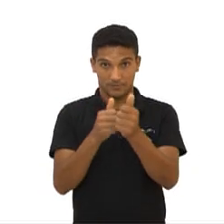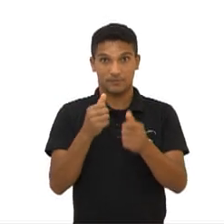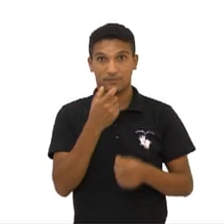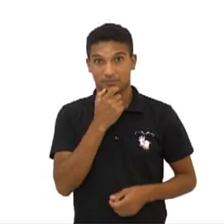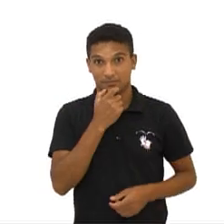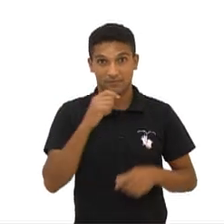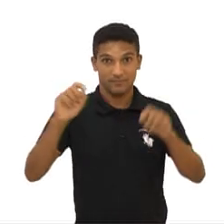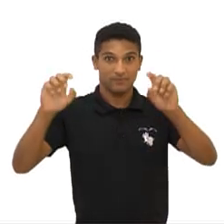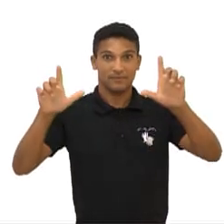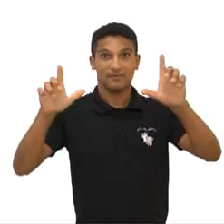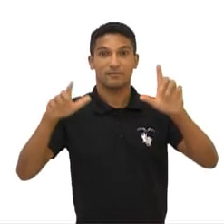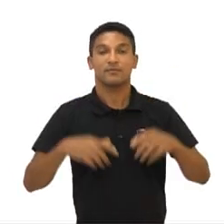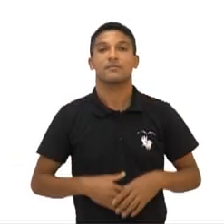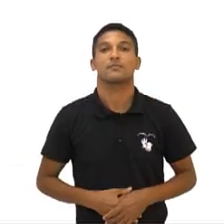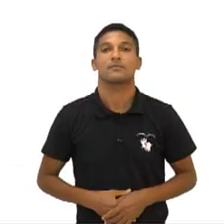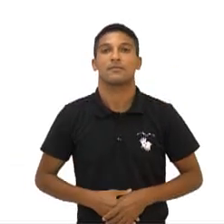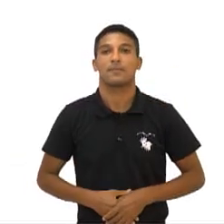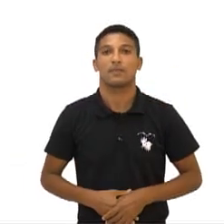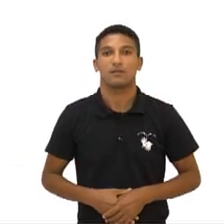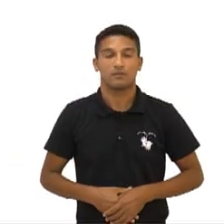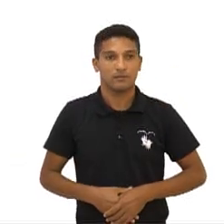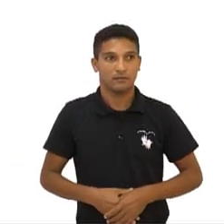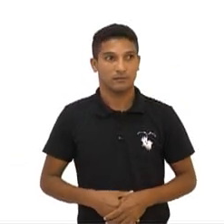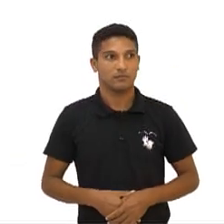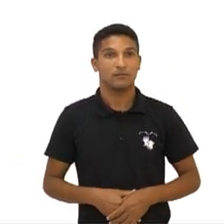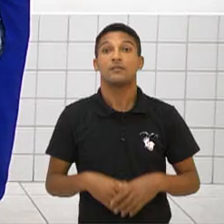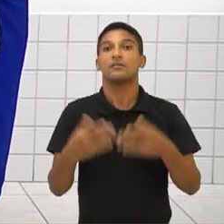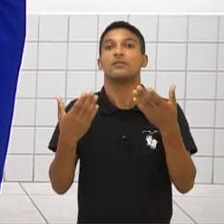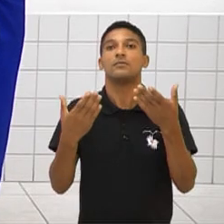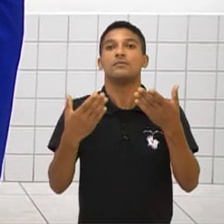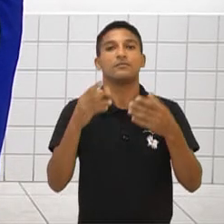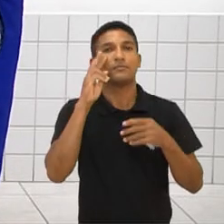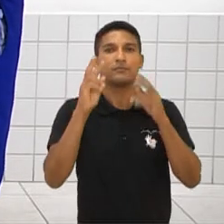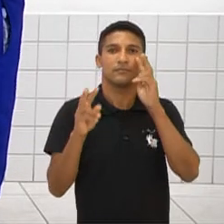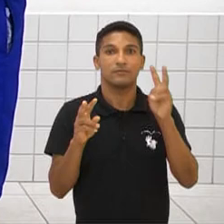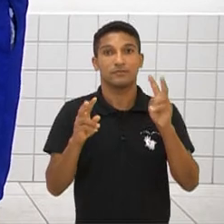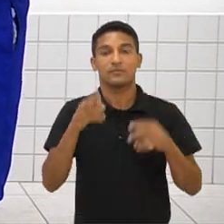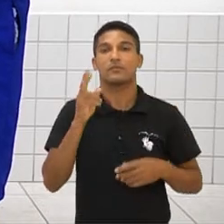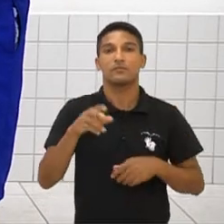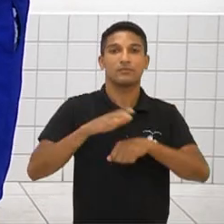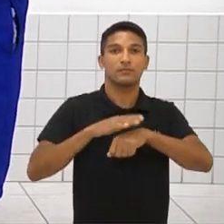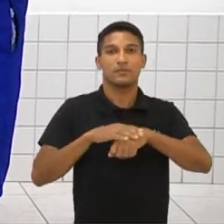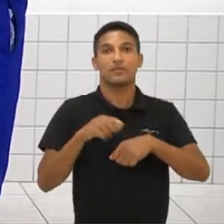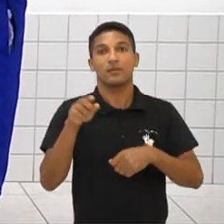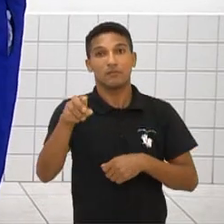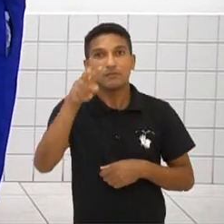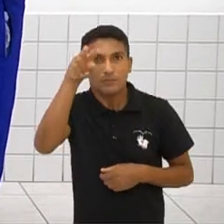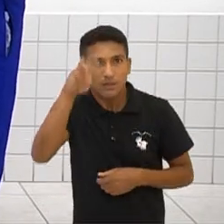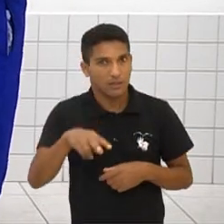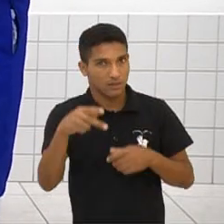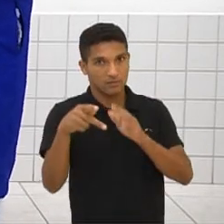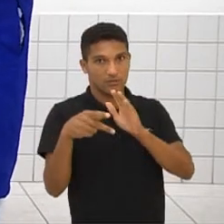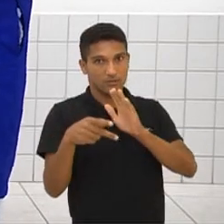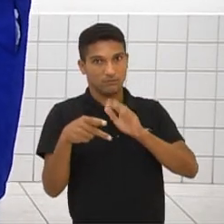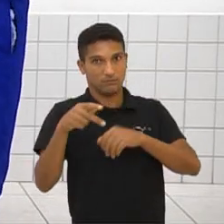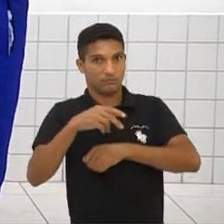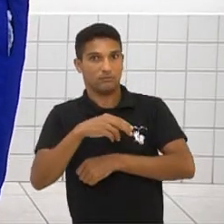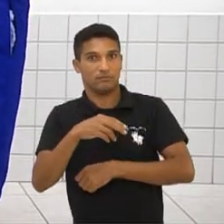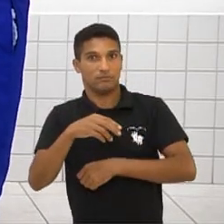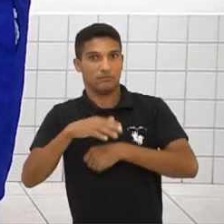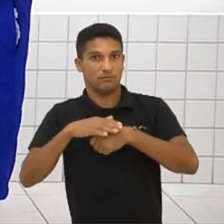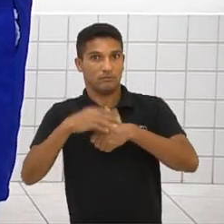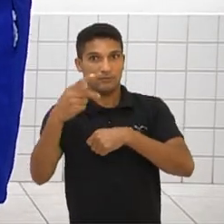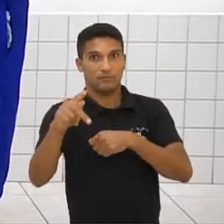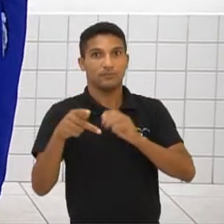power, the world will not peace. Seguinte, aqui, teacher, eu sempre deixo um tempo para a galera poder ler por conta própria, mas como a gente está numa